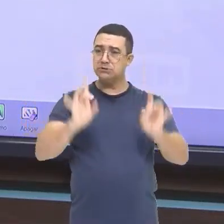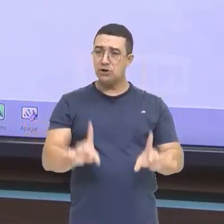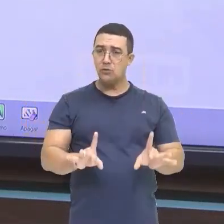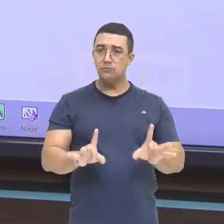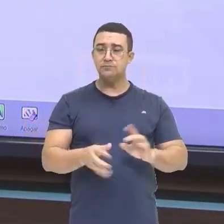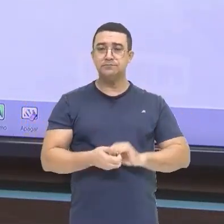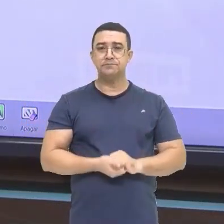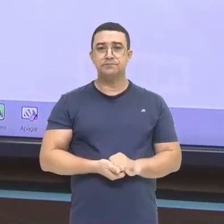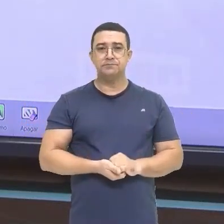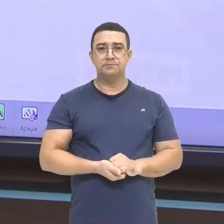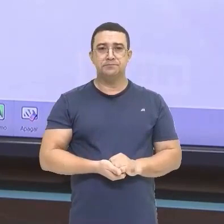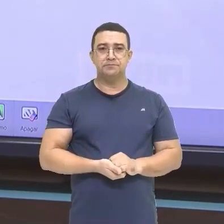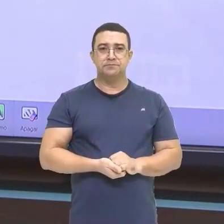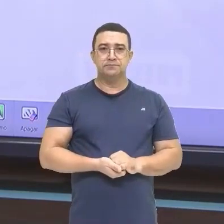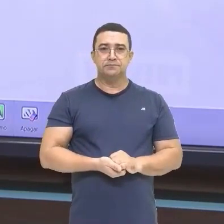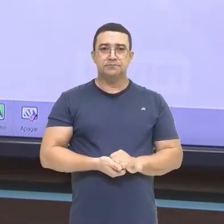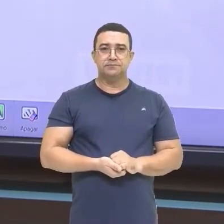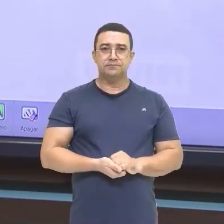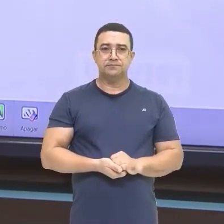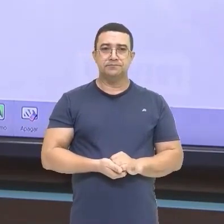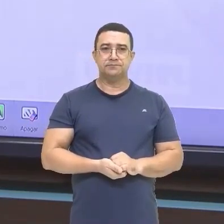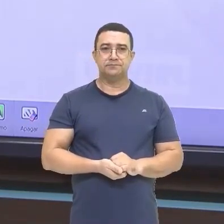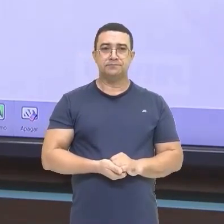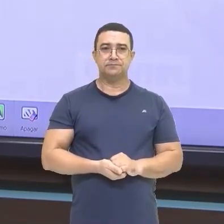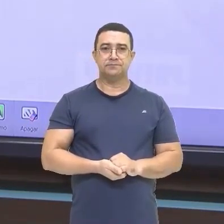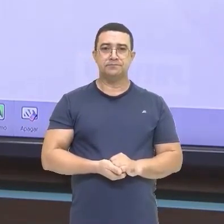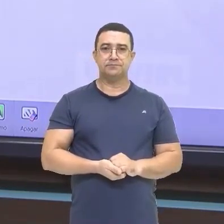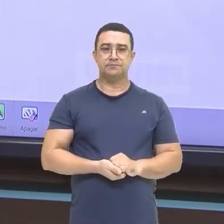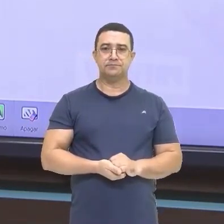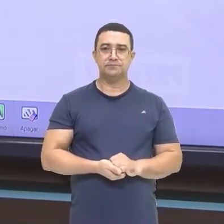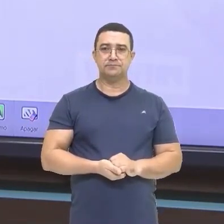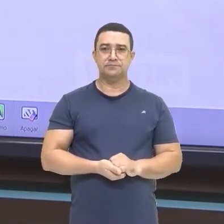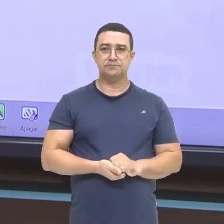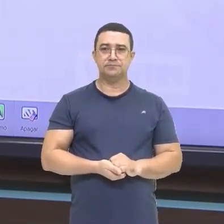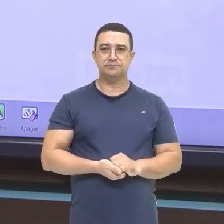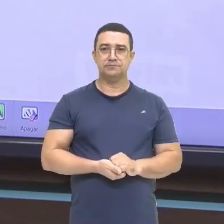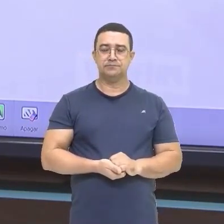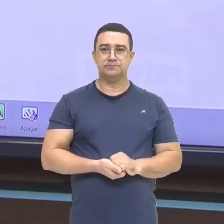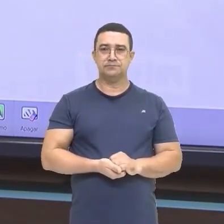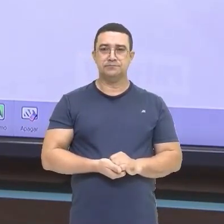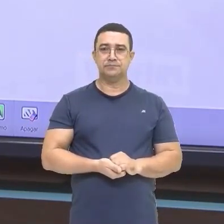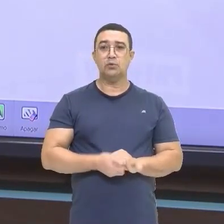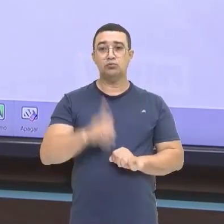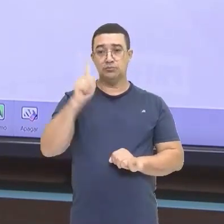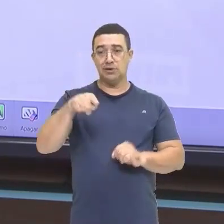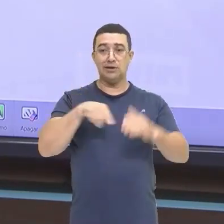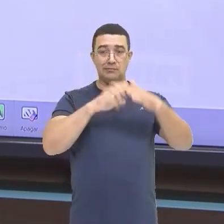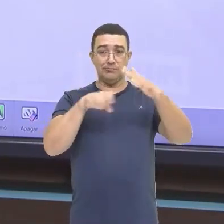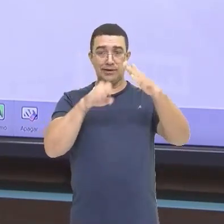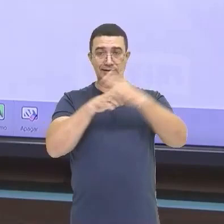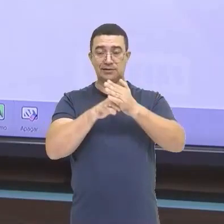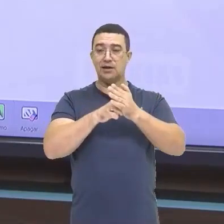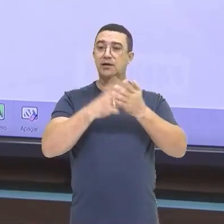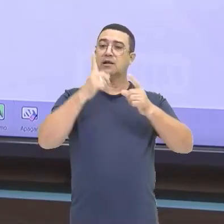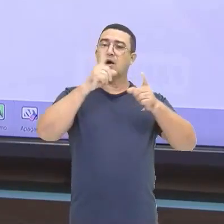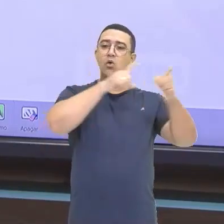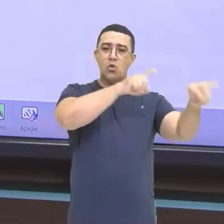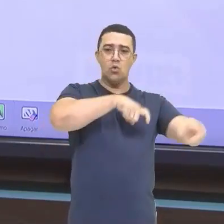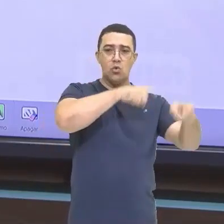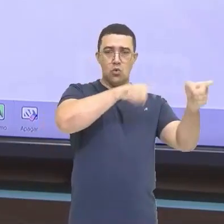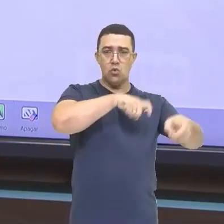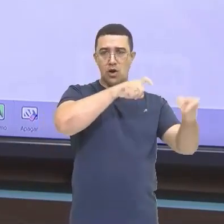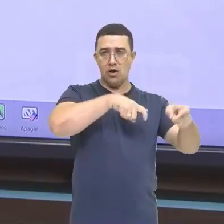tem aí Nesse tipo Nessa categoria Então a gente tem A empresa rural Então nessas quatro